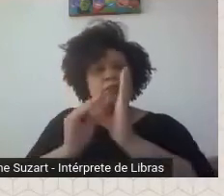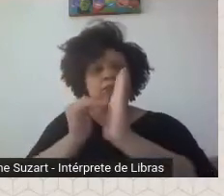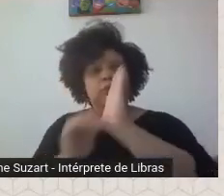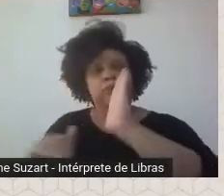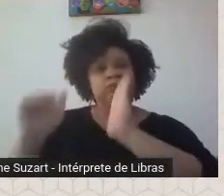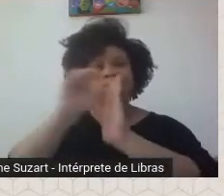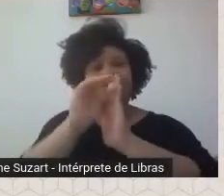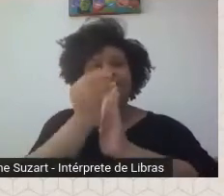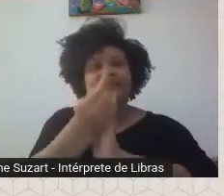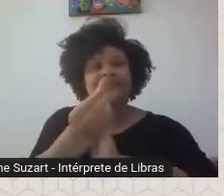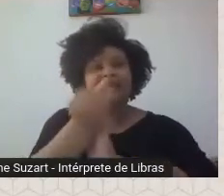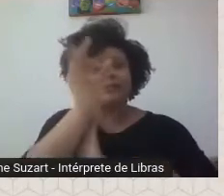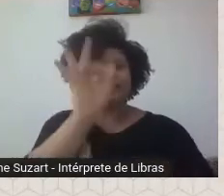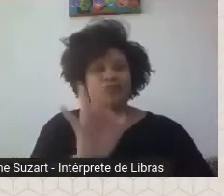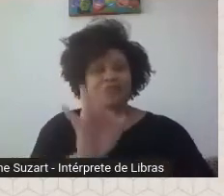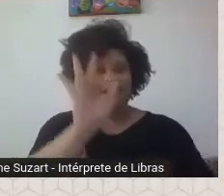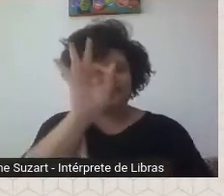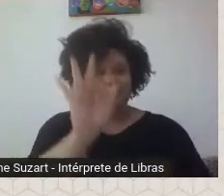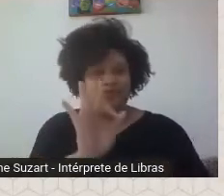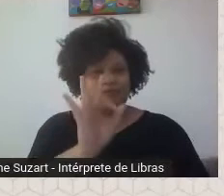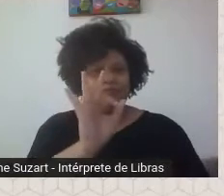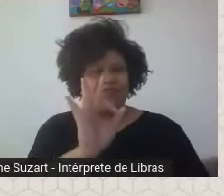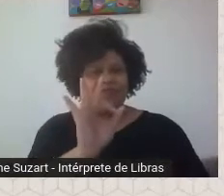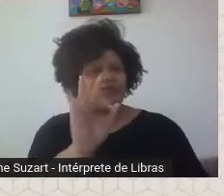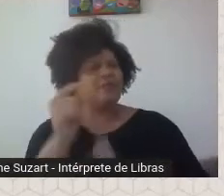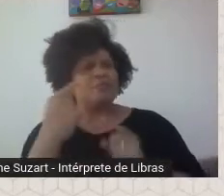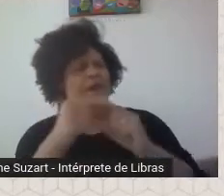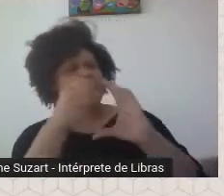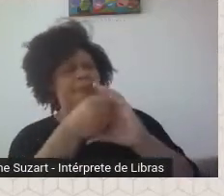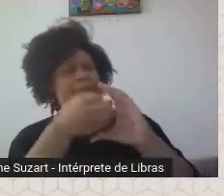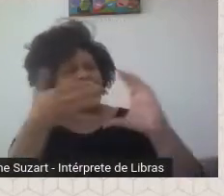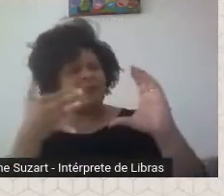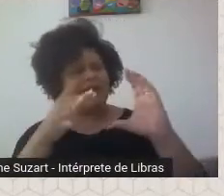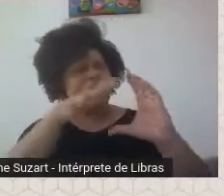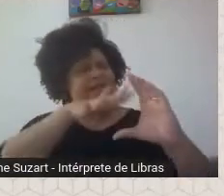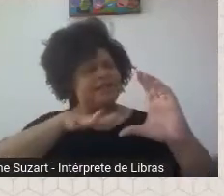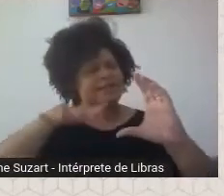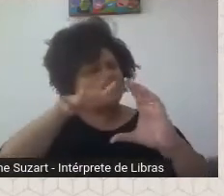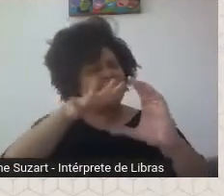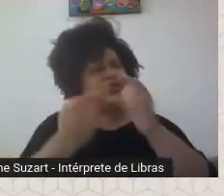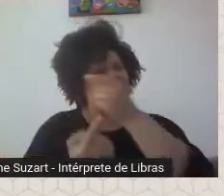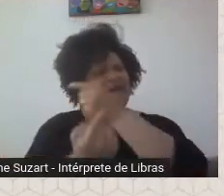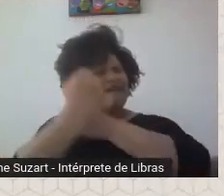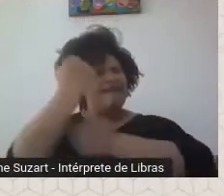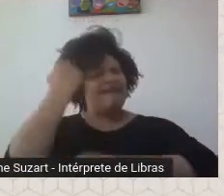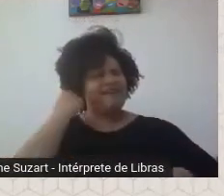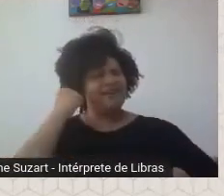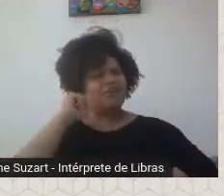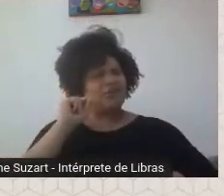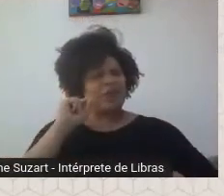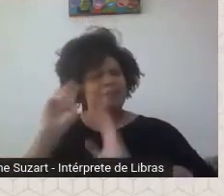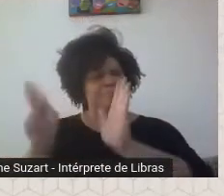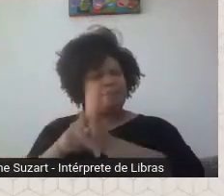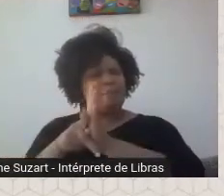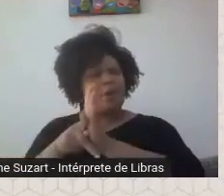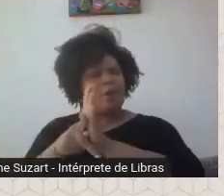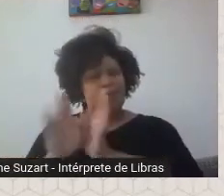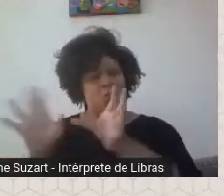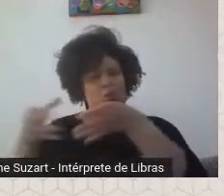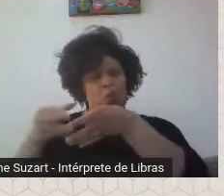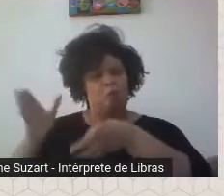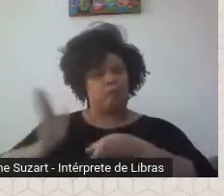Estagnando aí. Essa configuração fez com que os espaços antes exclusivos dos mais ricos desse país